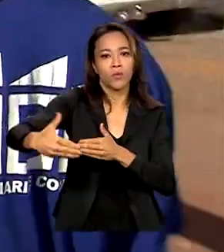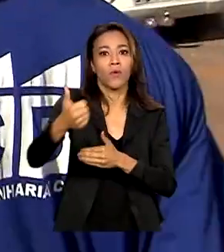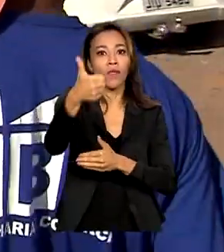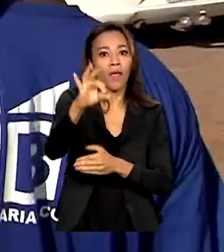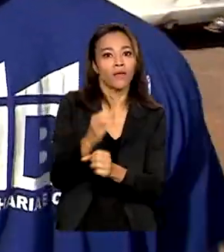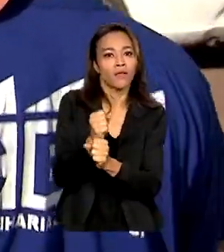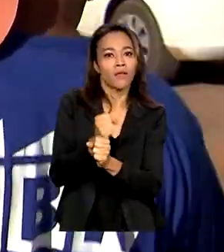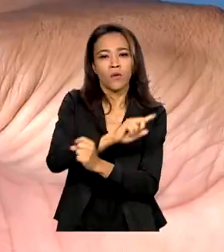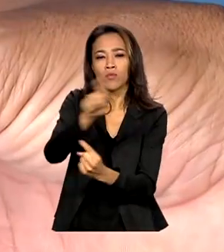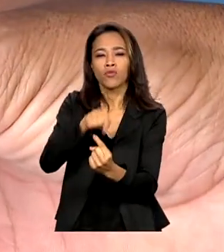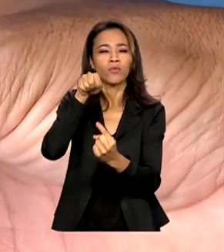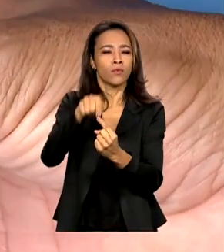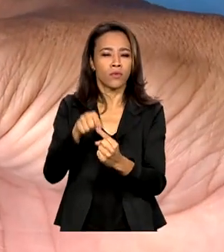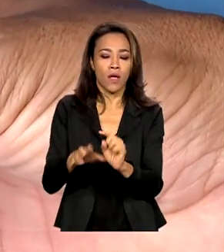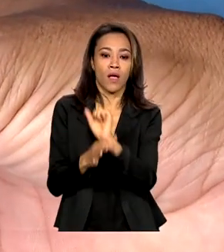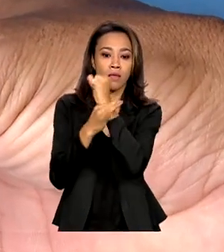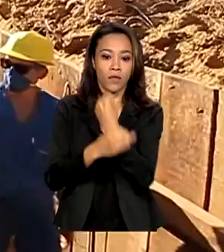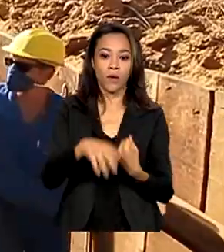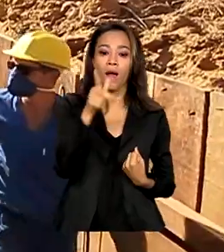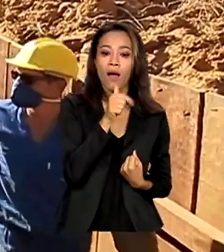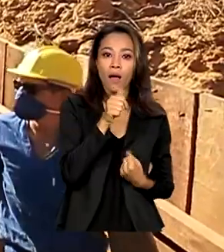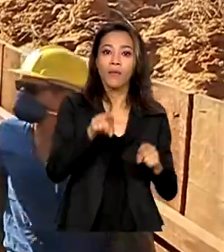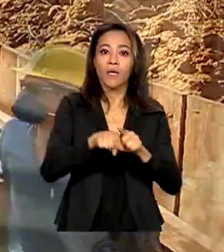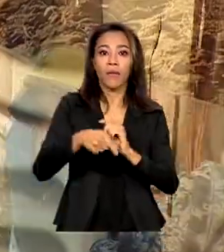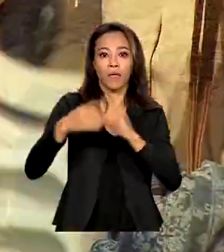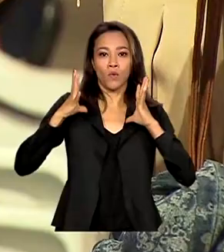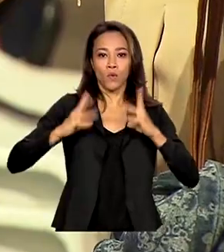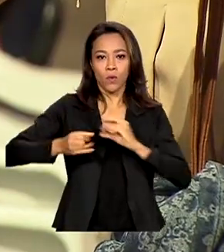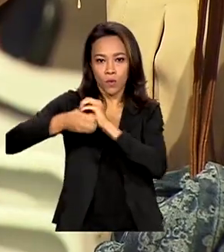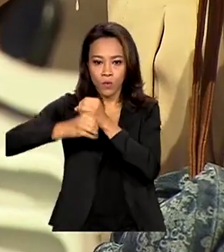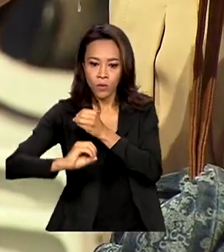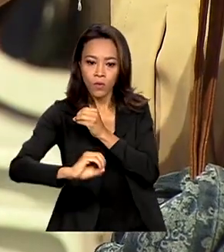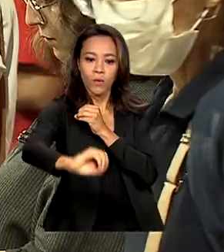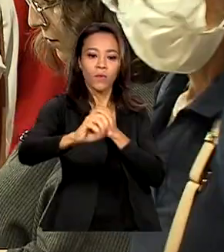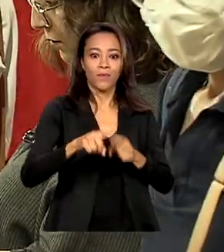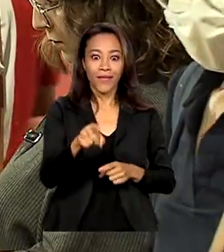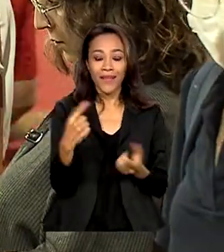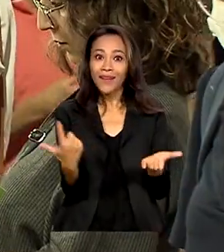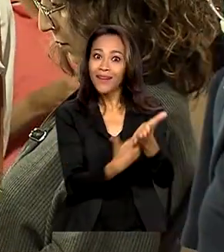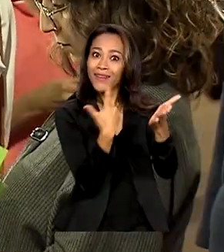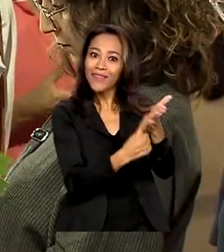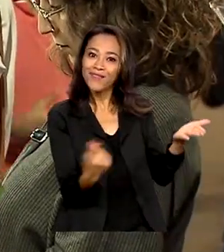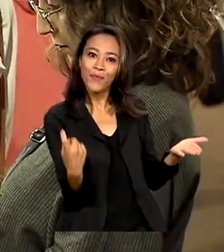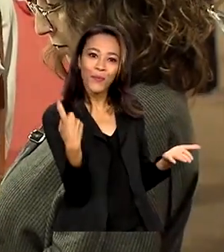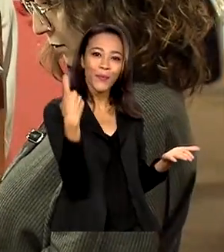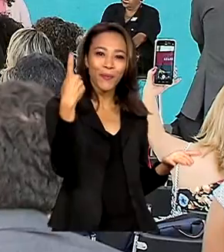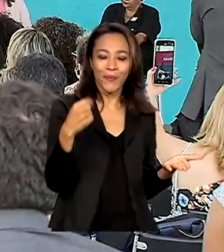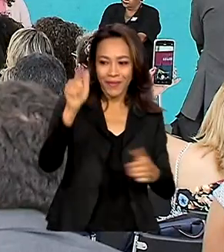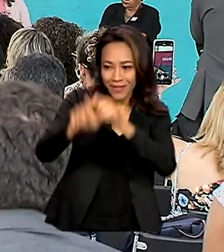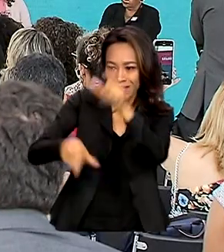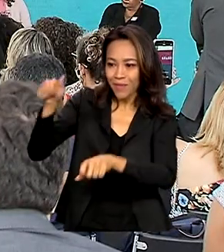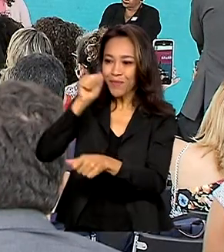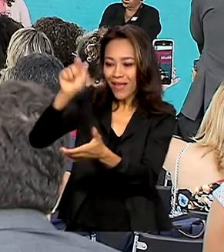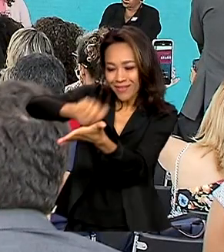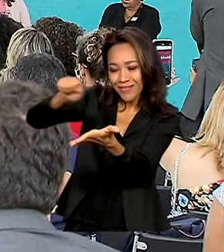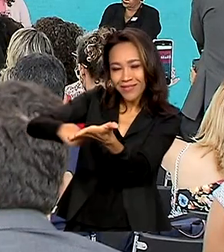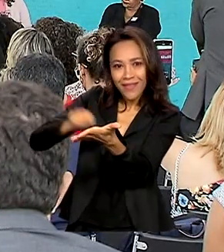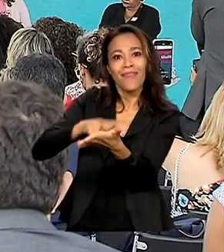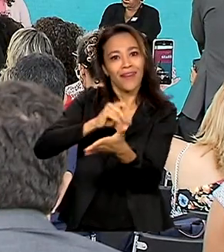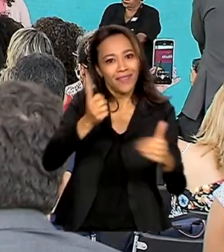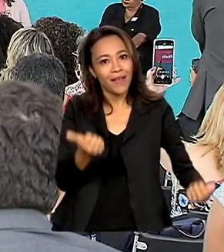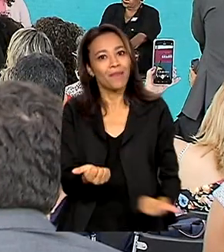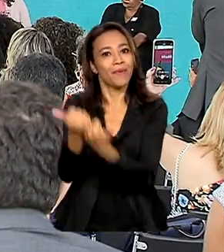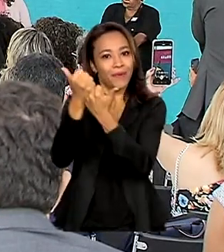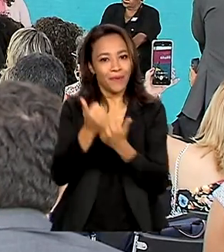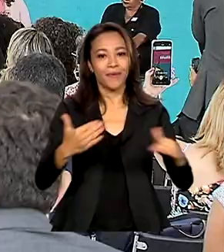acesso a água de qualidade e esgoto tratado. Livros inéditos escritos por mulheres terão incentivo do Ministério